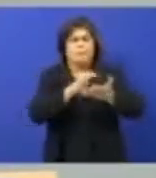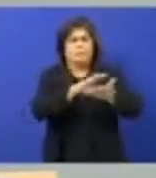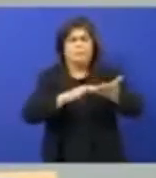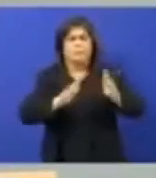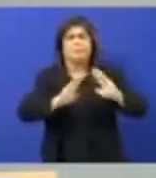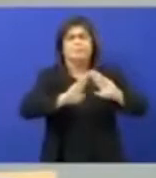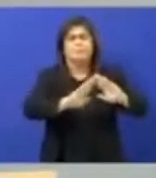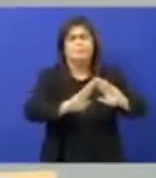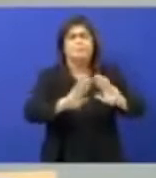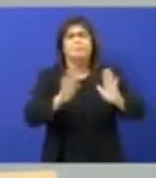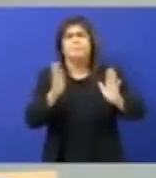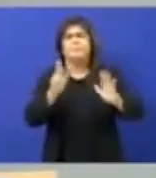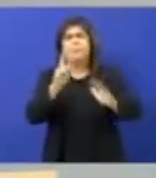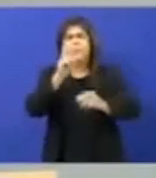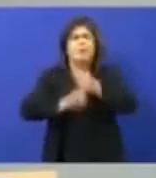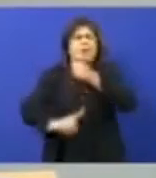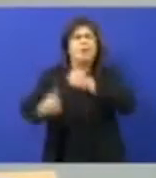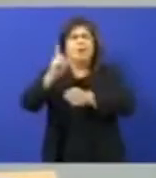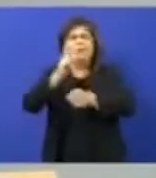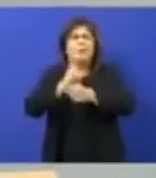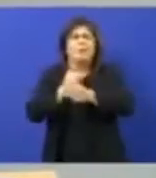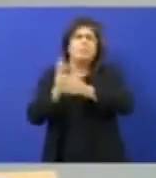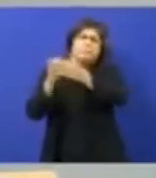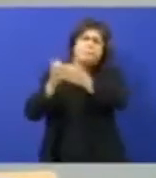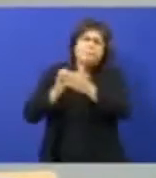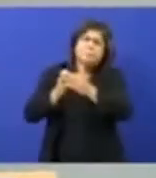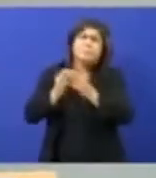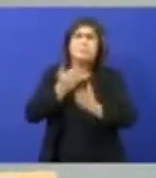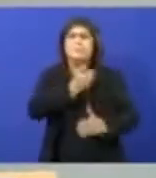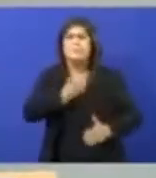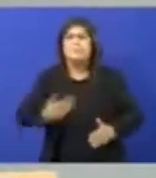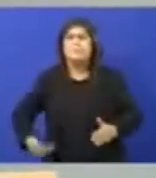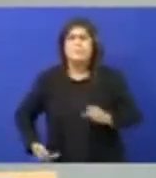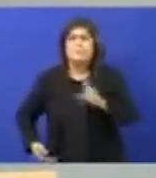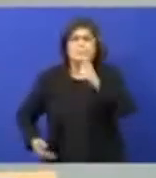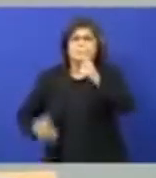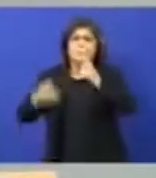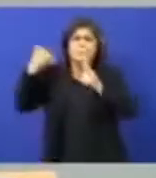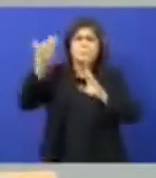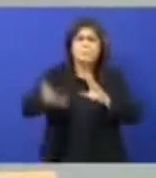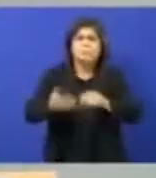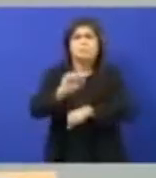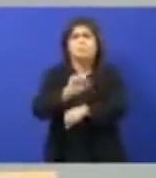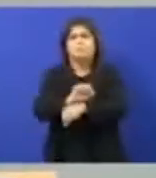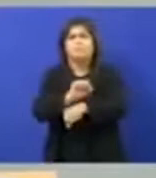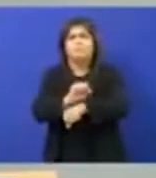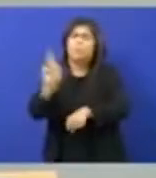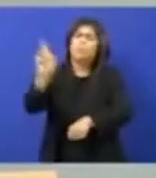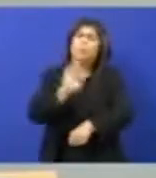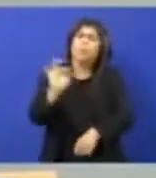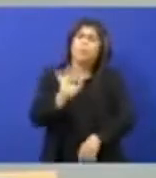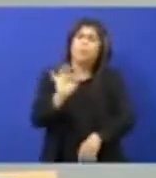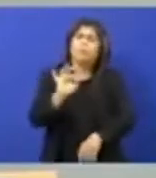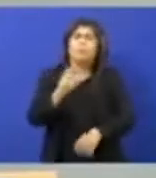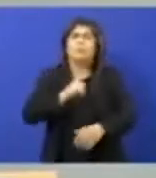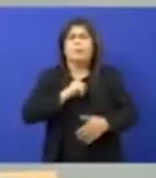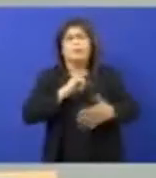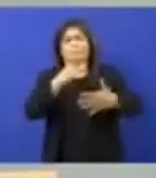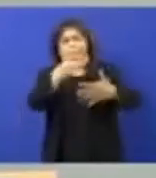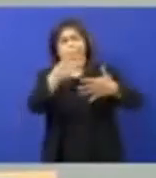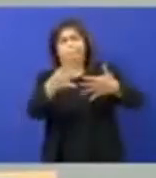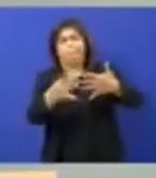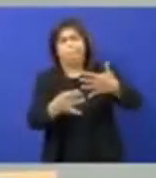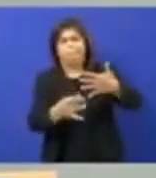há quase um ano ao governo do Estado e ainda aguardam essa resposta. Por isso e por outros motivos, senhor